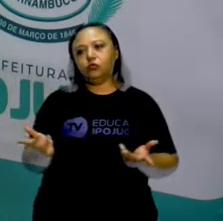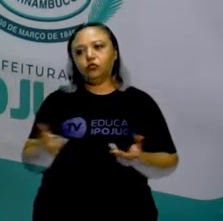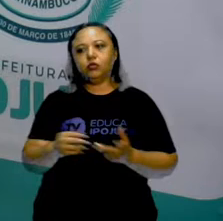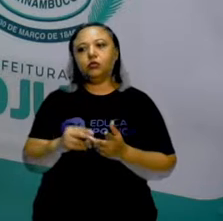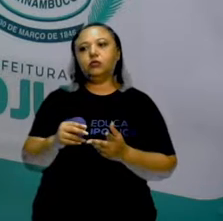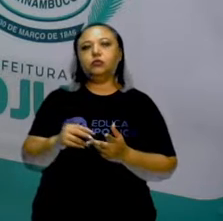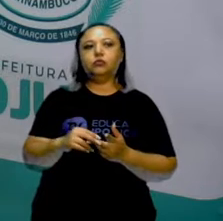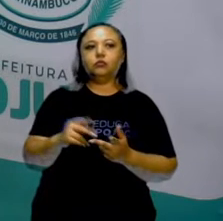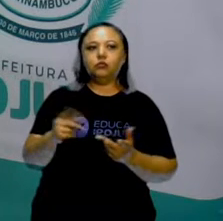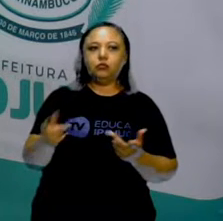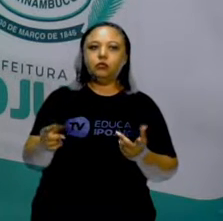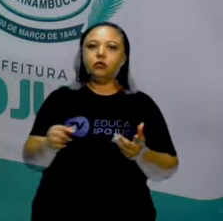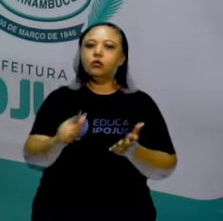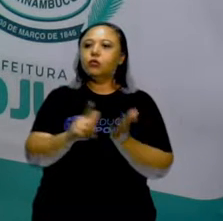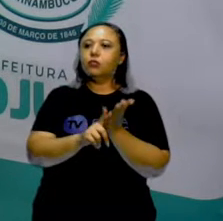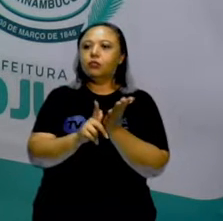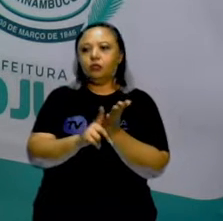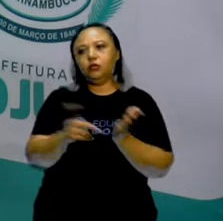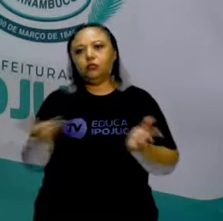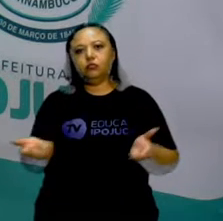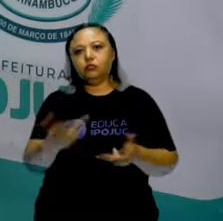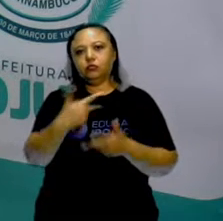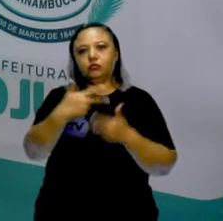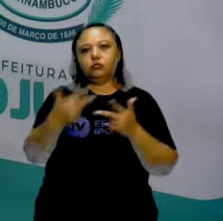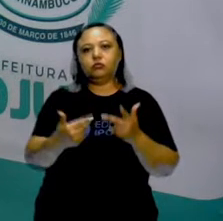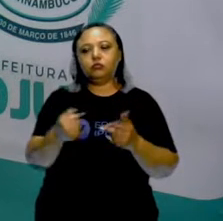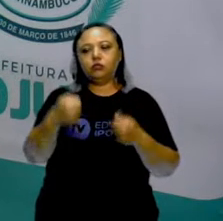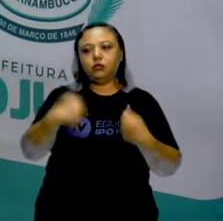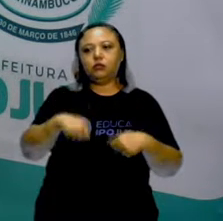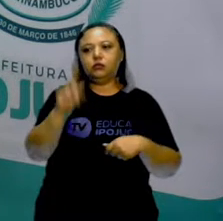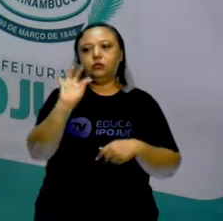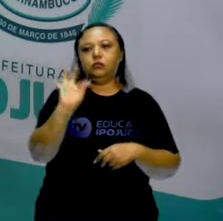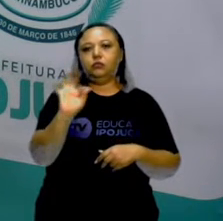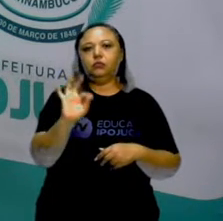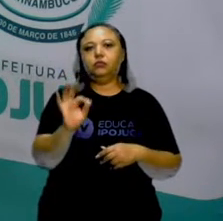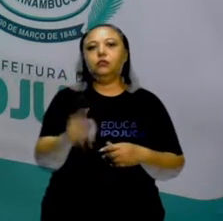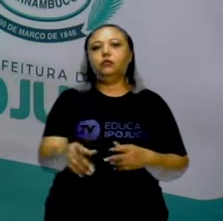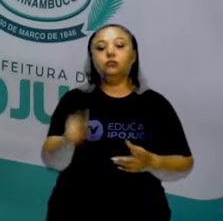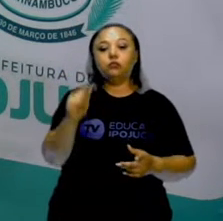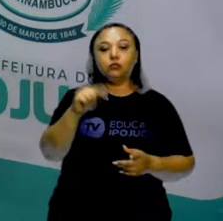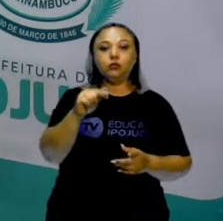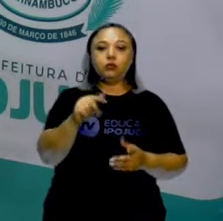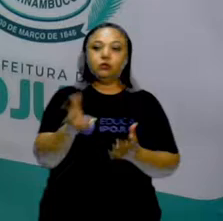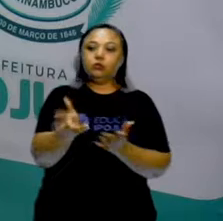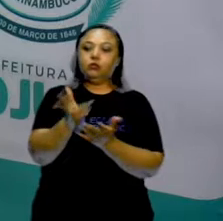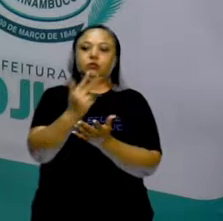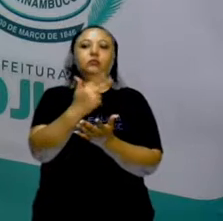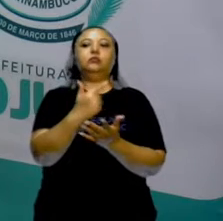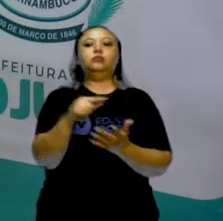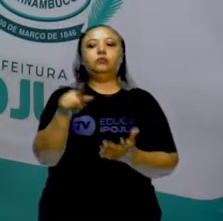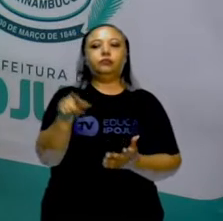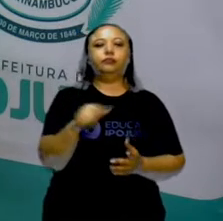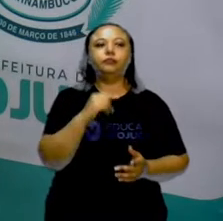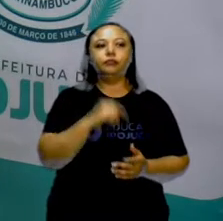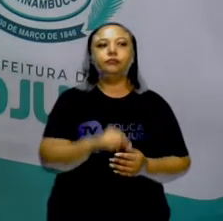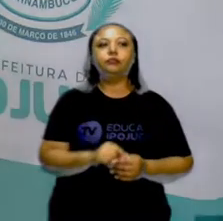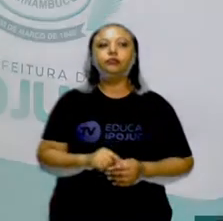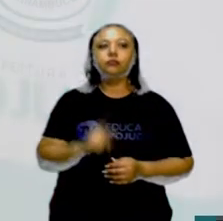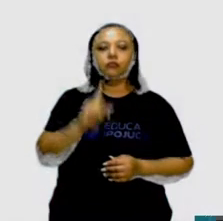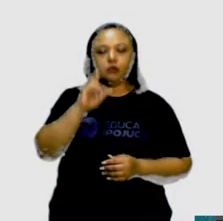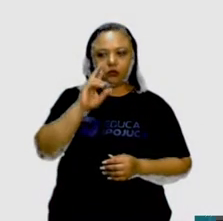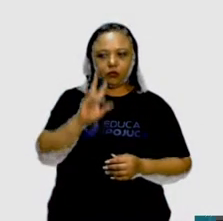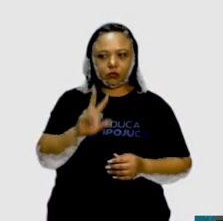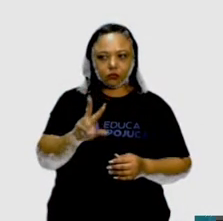que é a dimensão de uma folha de papel. Pois é, nessa figura aqui da gente, eu já